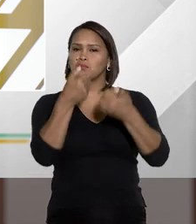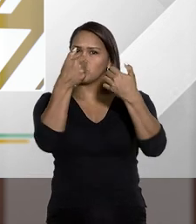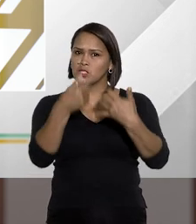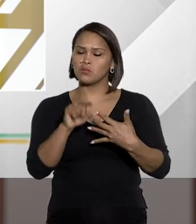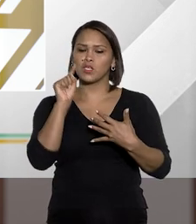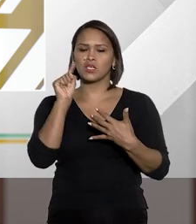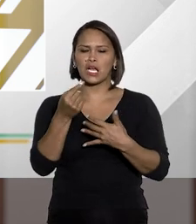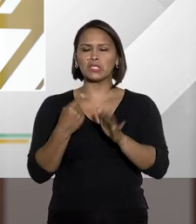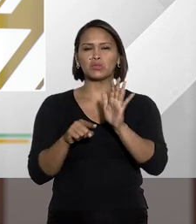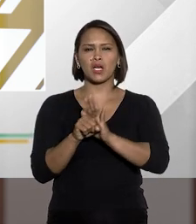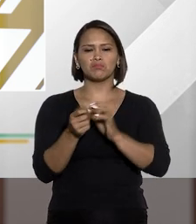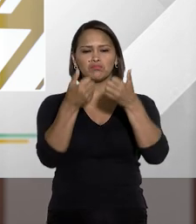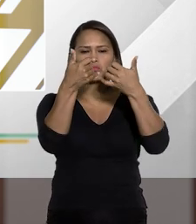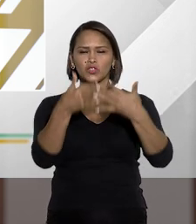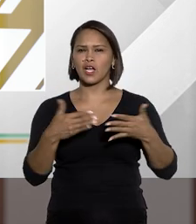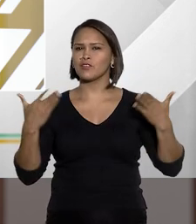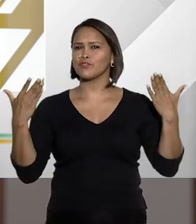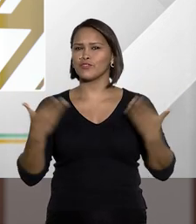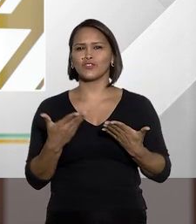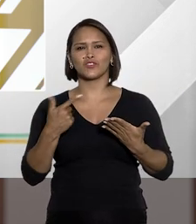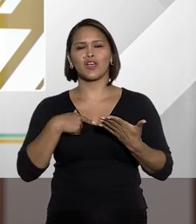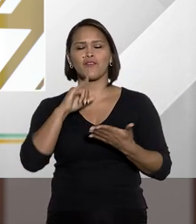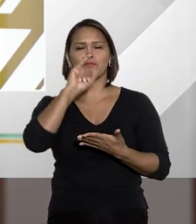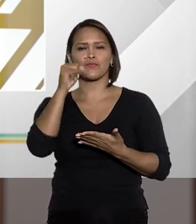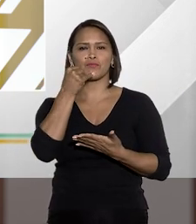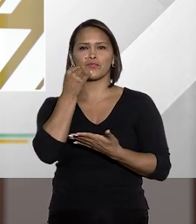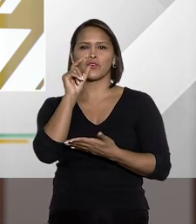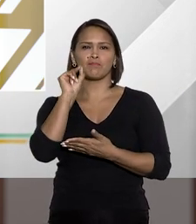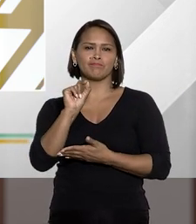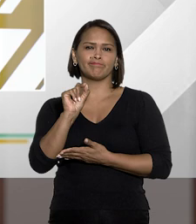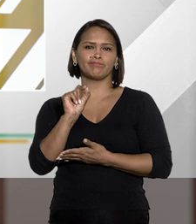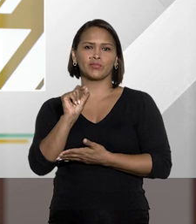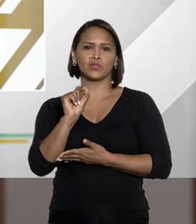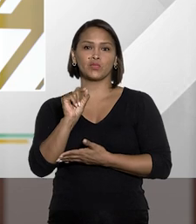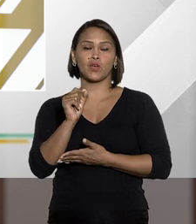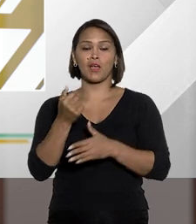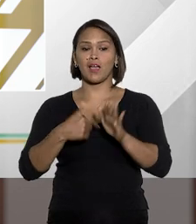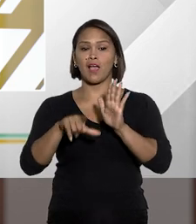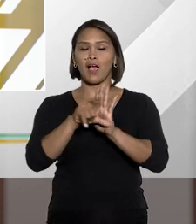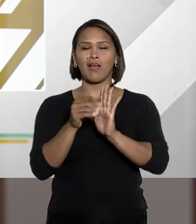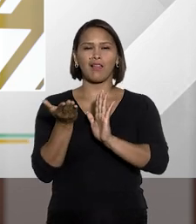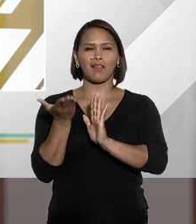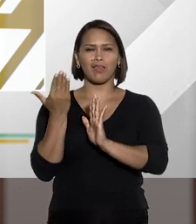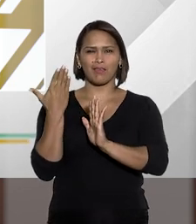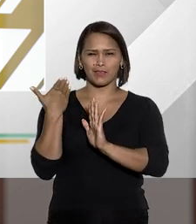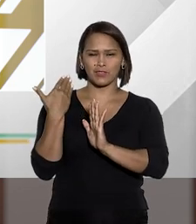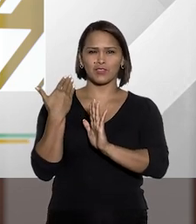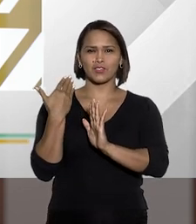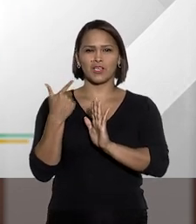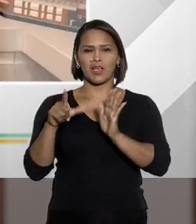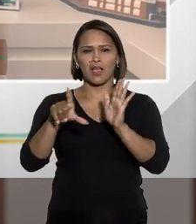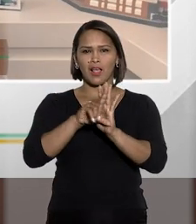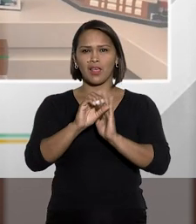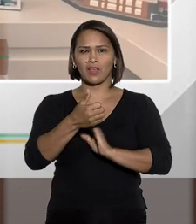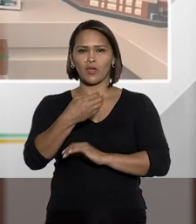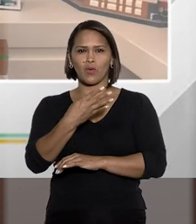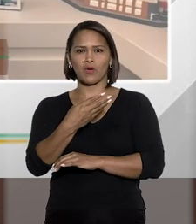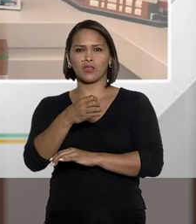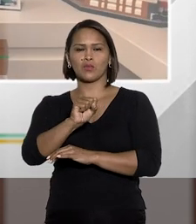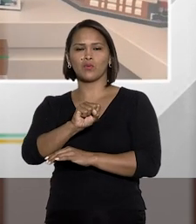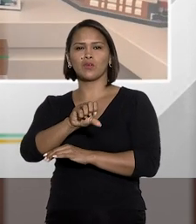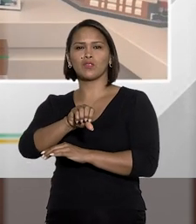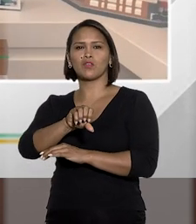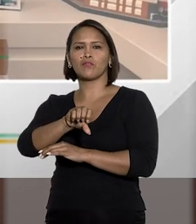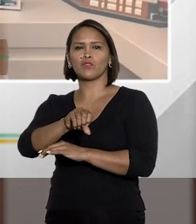Tiago, a sua introdução já foi muito oportuna. A lei antiga, a revogada lei